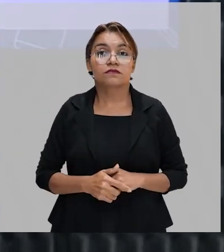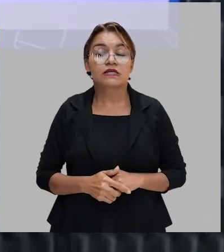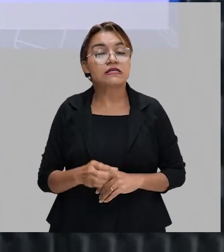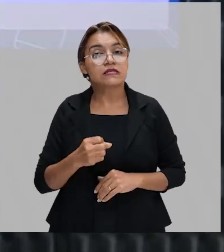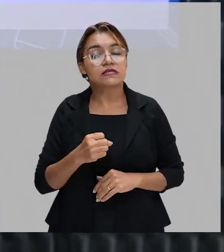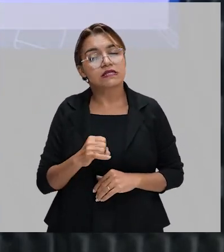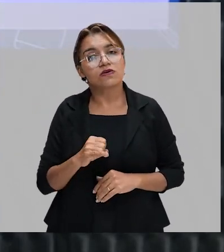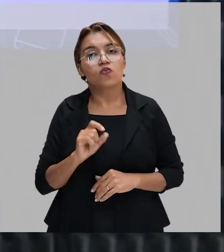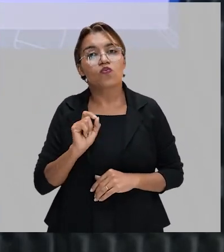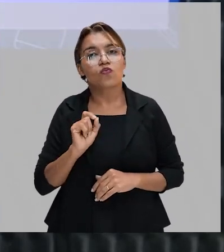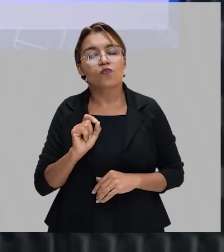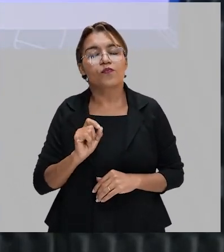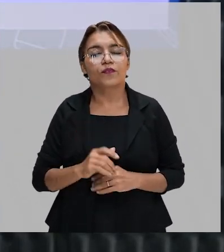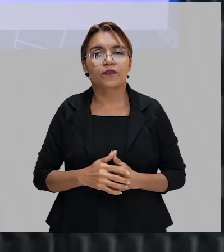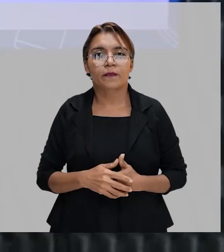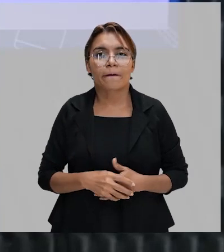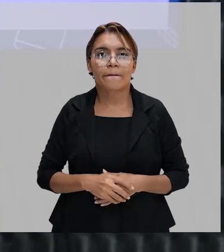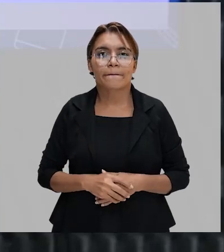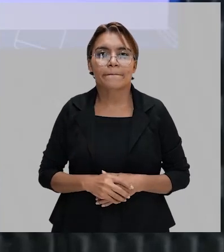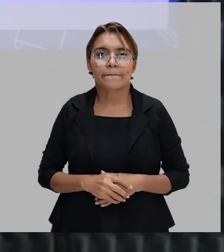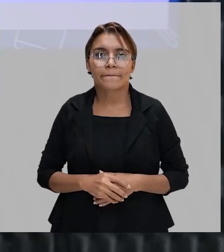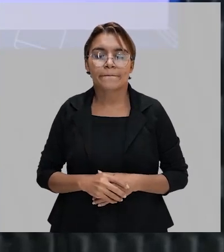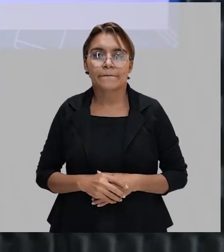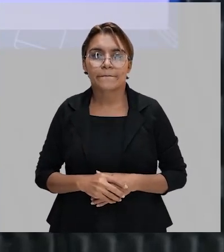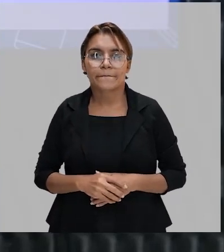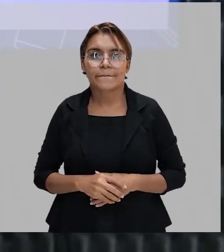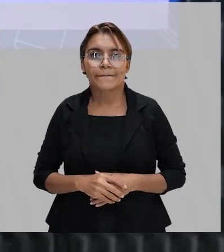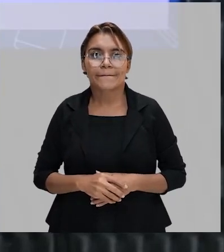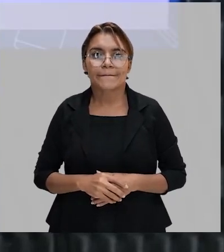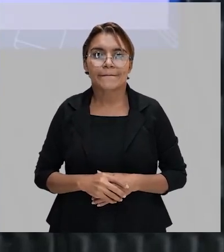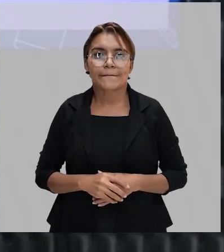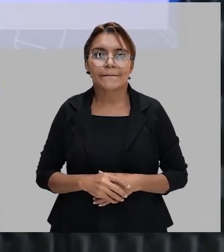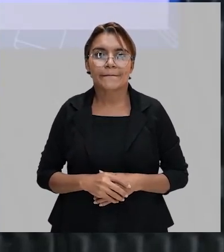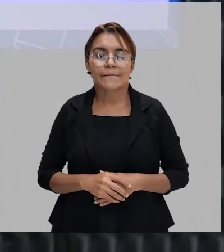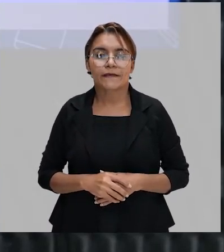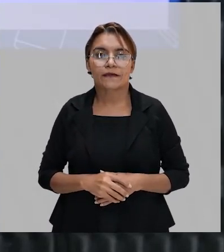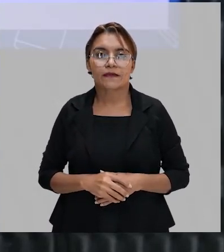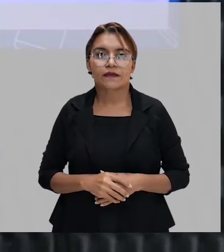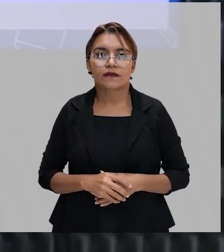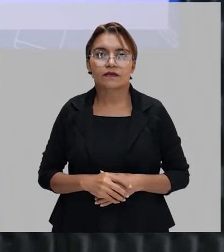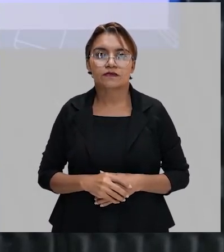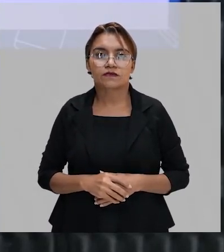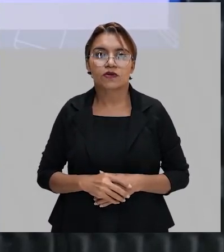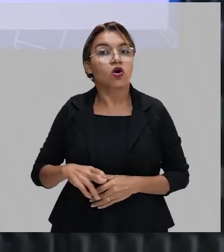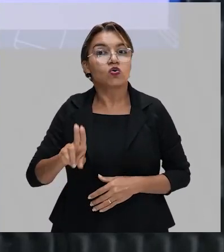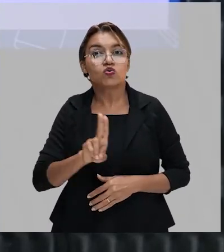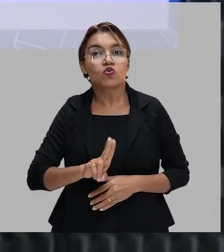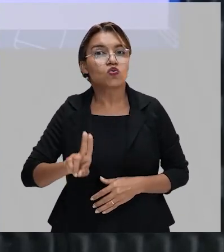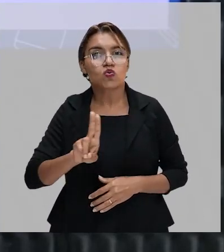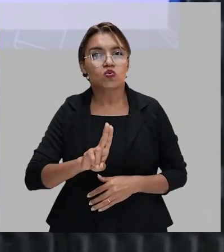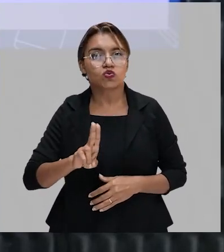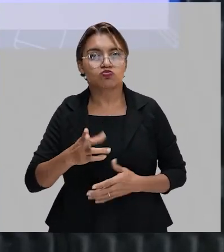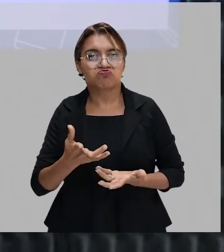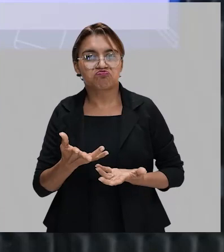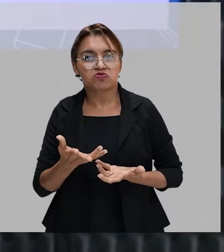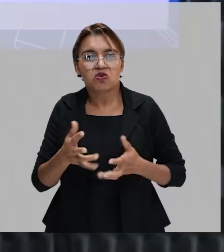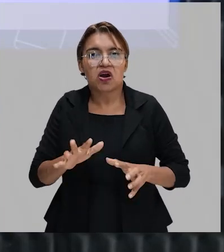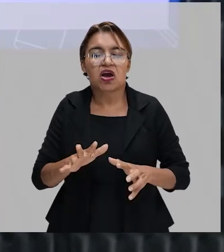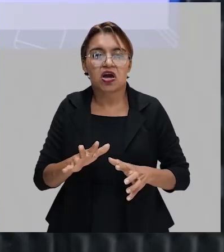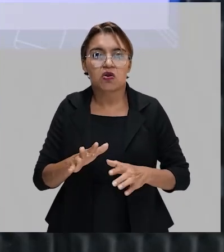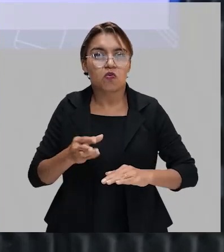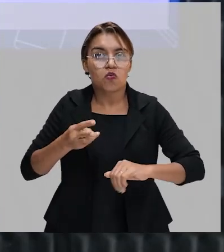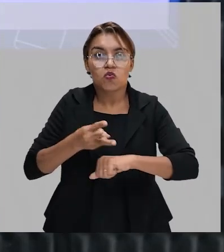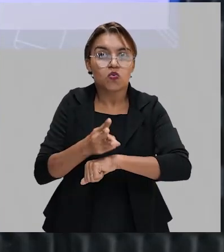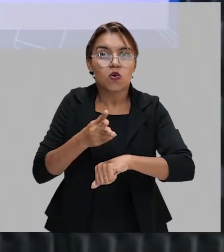se recusam a usar a ferramenta da rede social, o